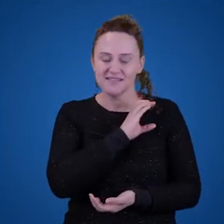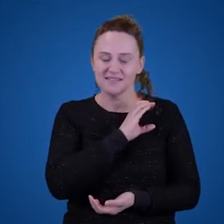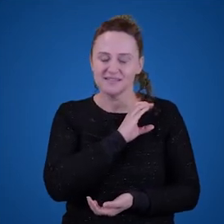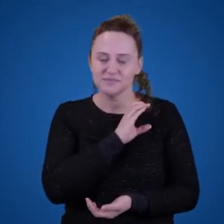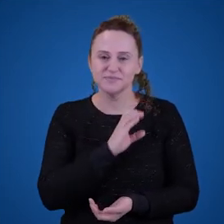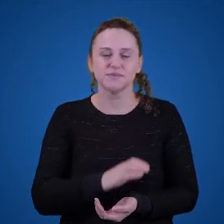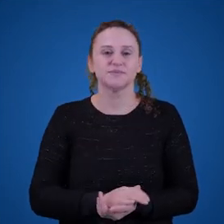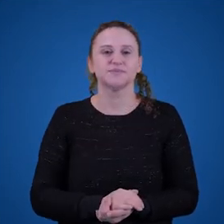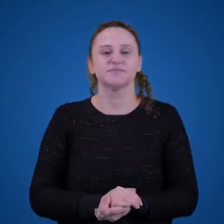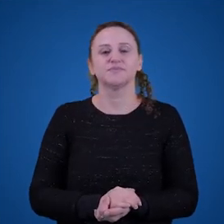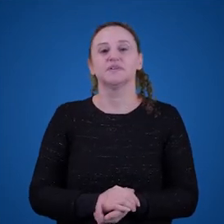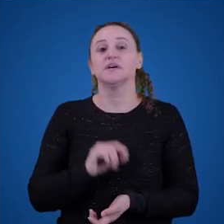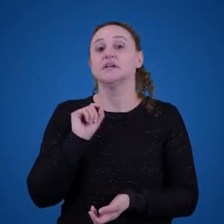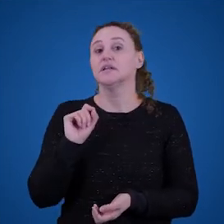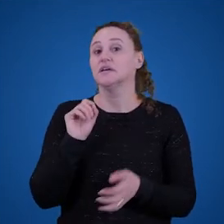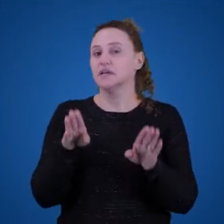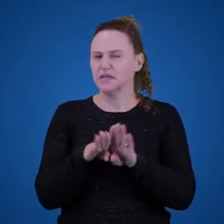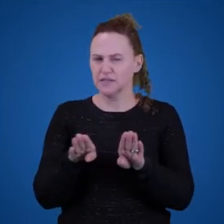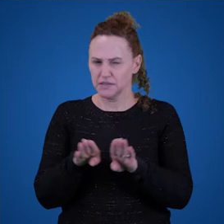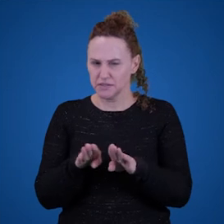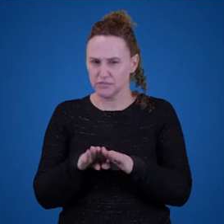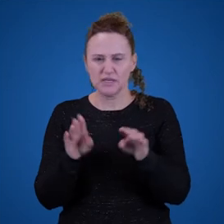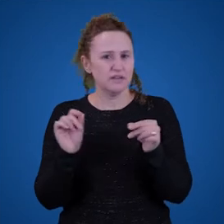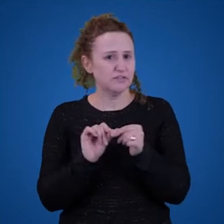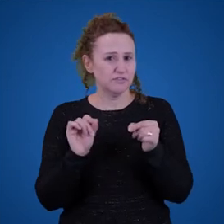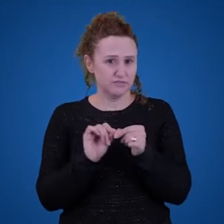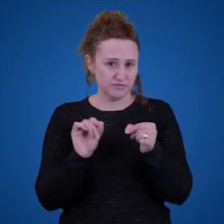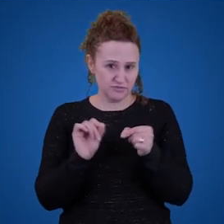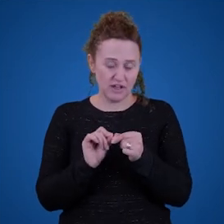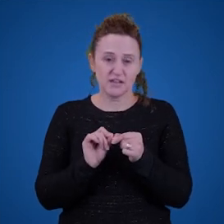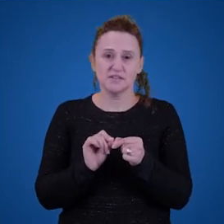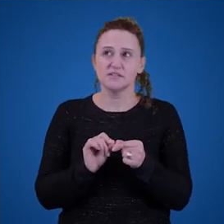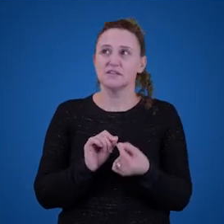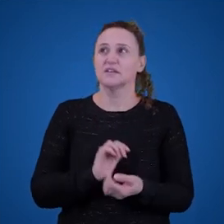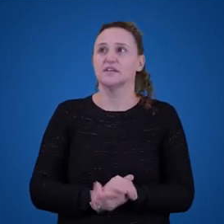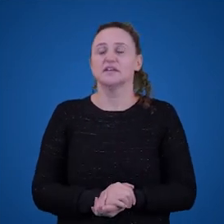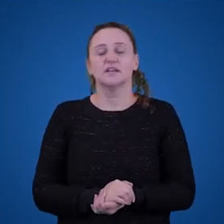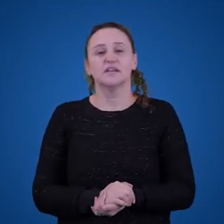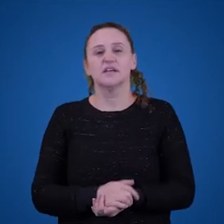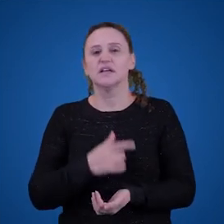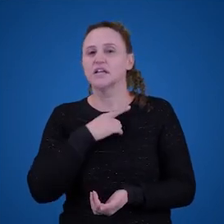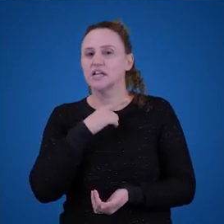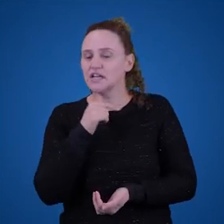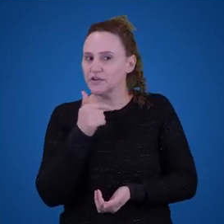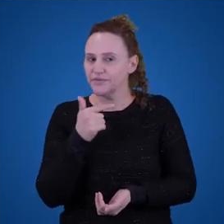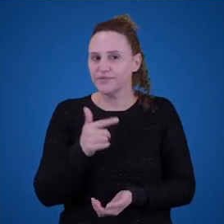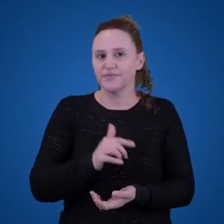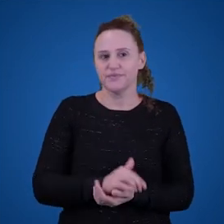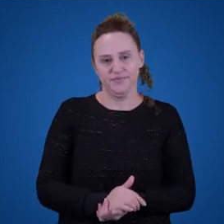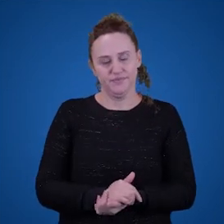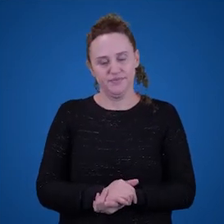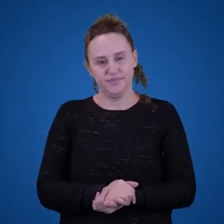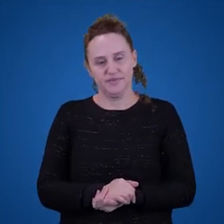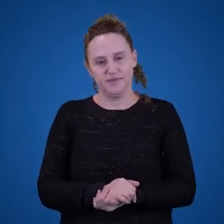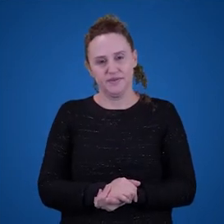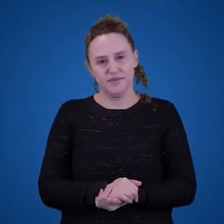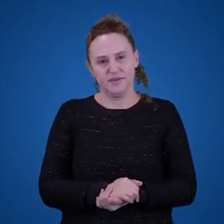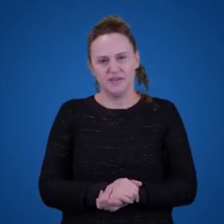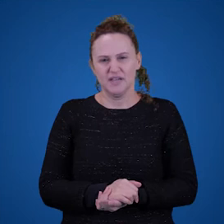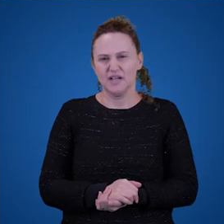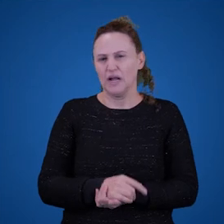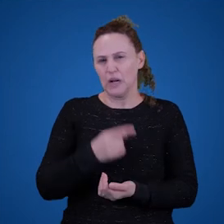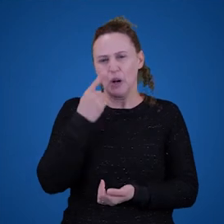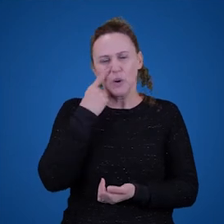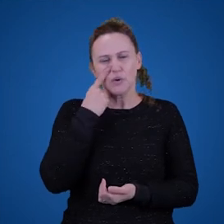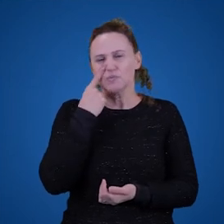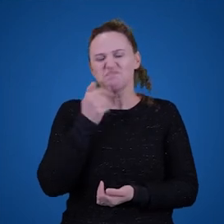de vocês agora. E também produzem frases do mesmo modo. Sem esforço e quase instantaneamente. reparem que não